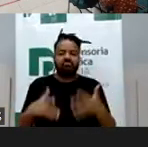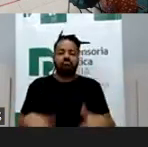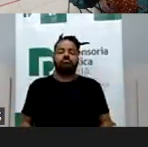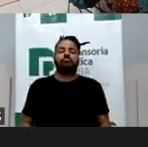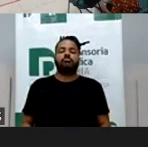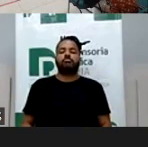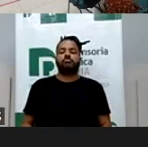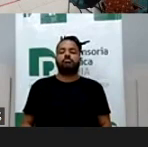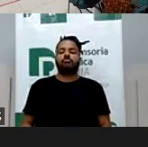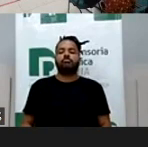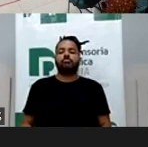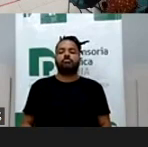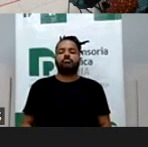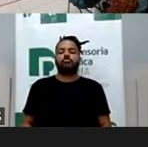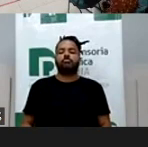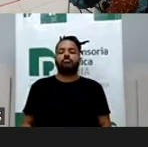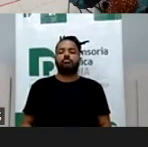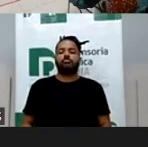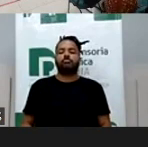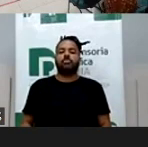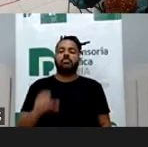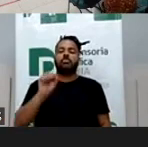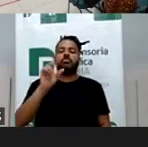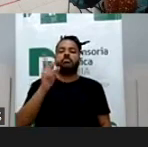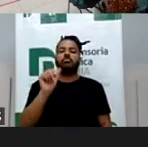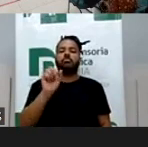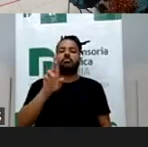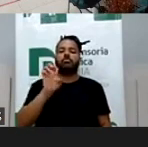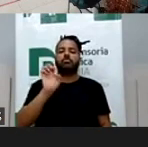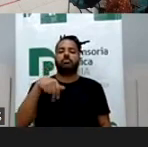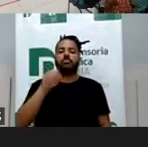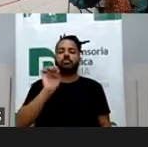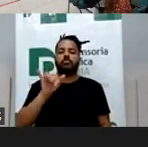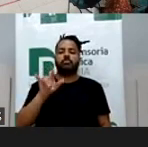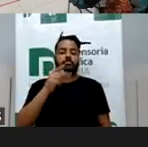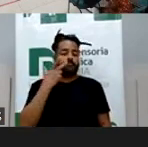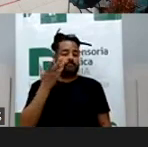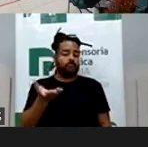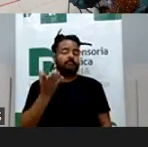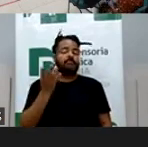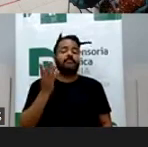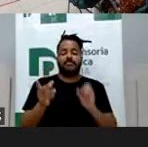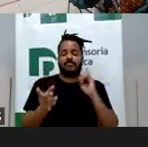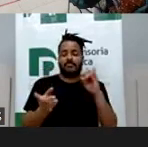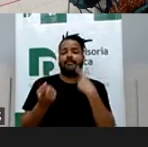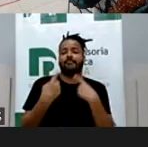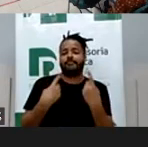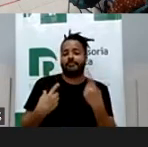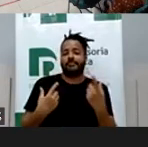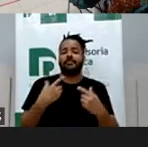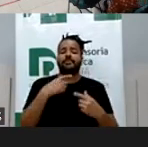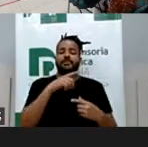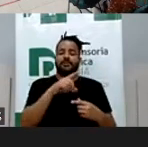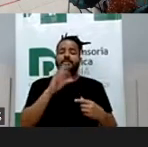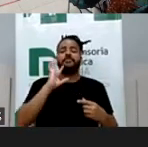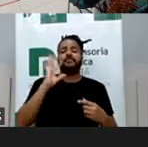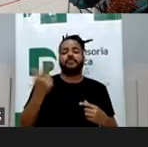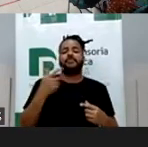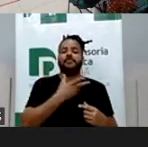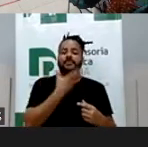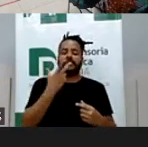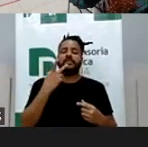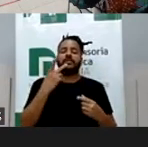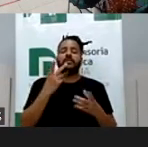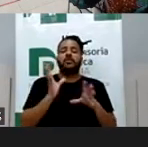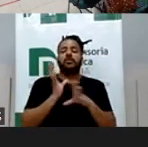O Sheraton se inscreve do ponto de vista jurídico numa discussão que não tem como não passar pela questão da proteção de dados, eu comecei falando